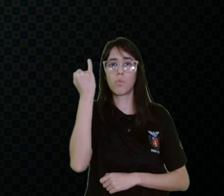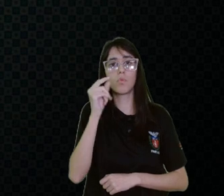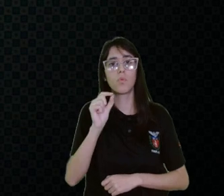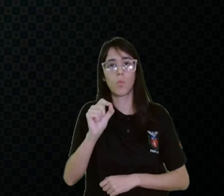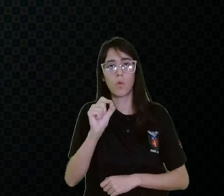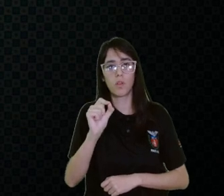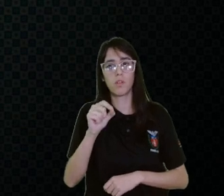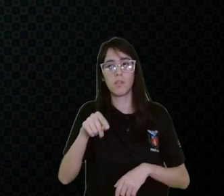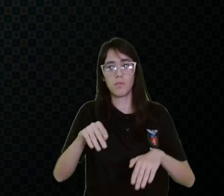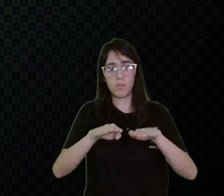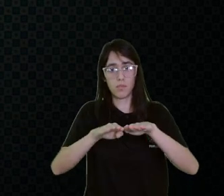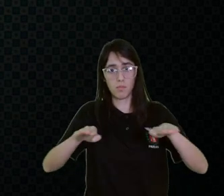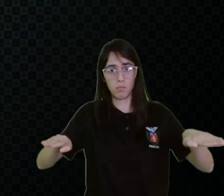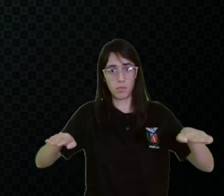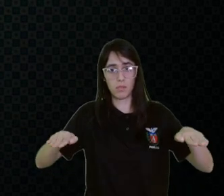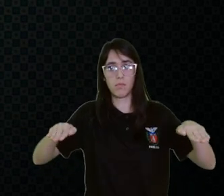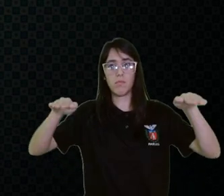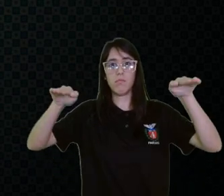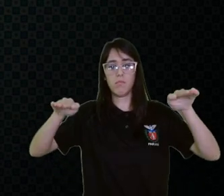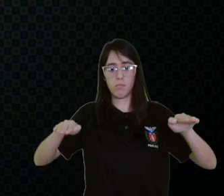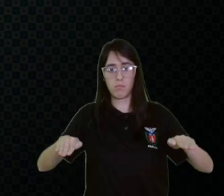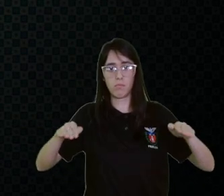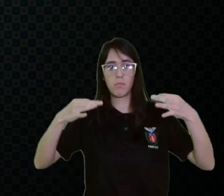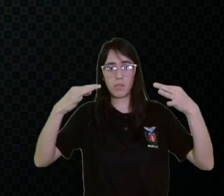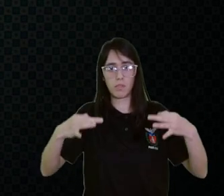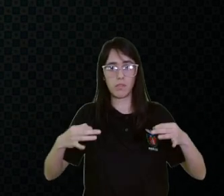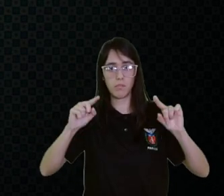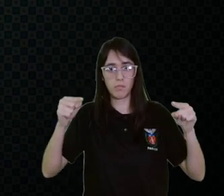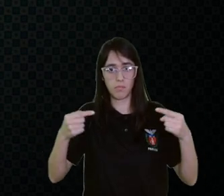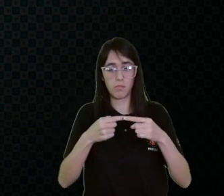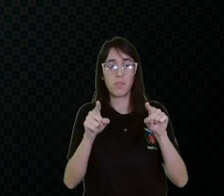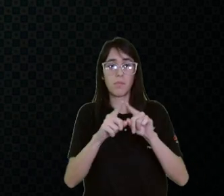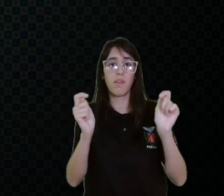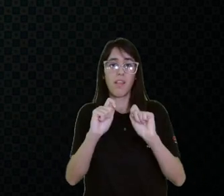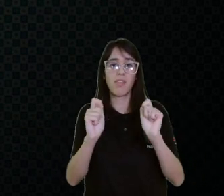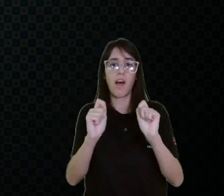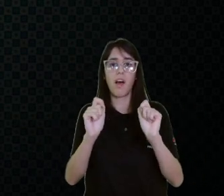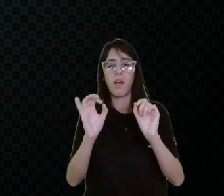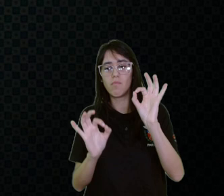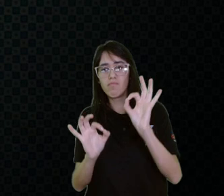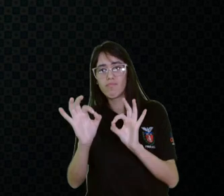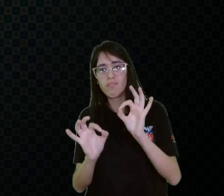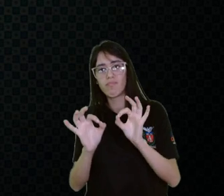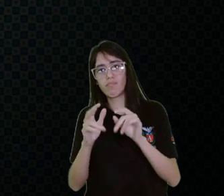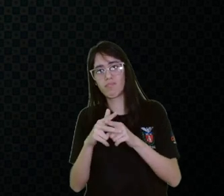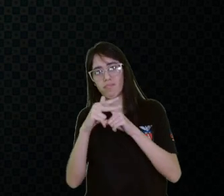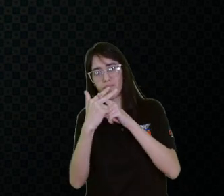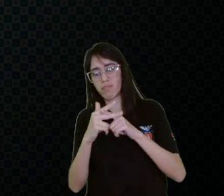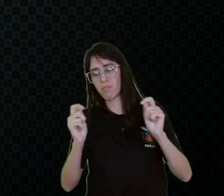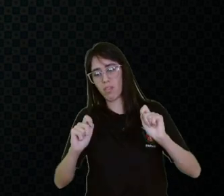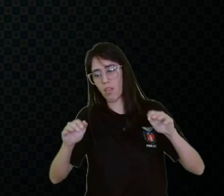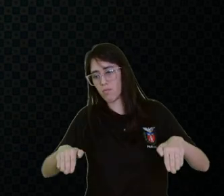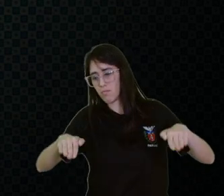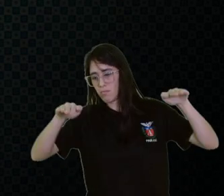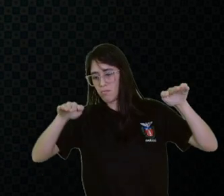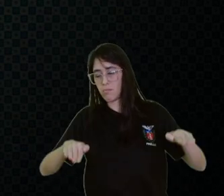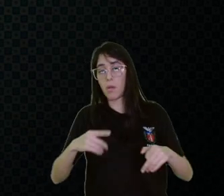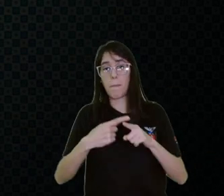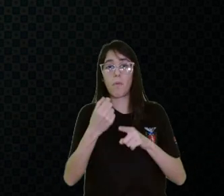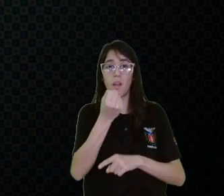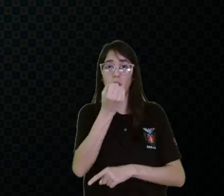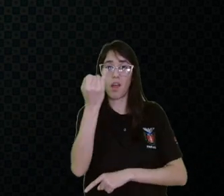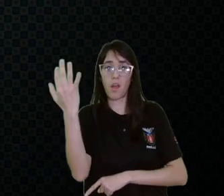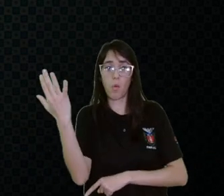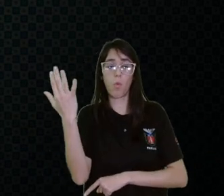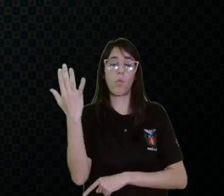altura dessa mesa de atividade, mas também que ela possa angular, por quê? Porque muitas vezes nós temos estudantes que não tem nenhum